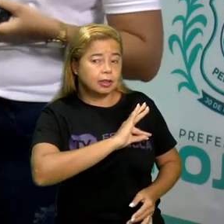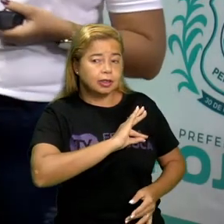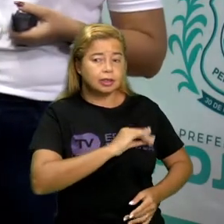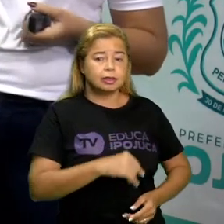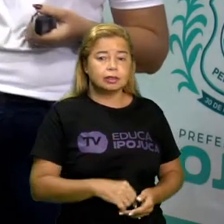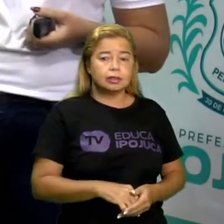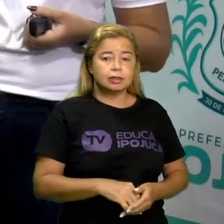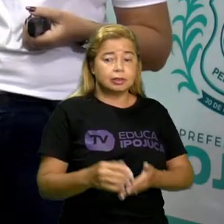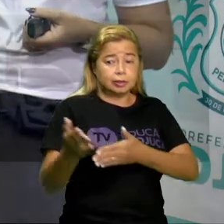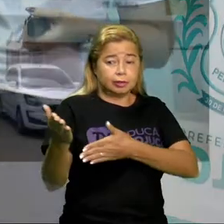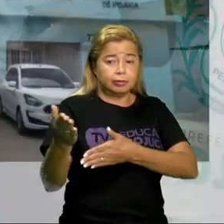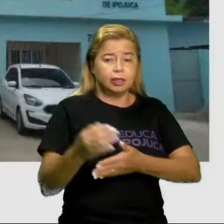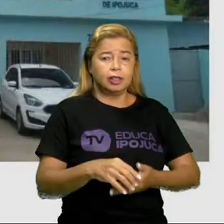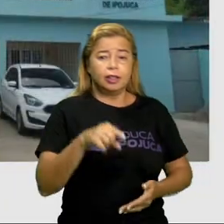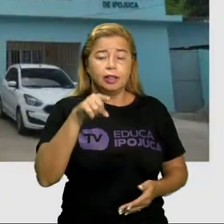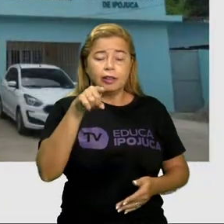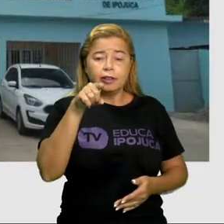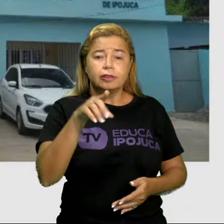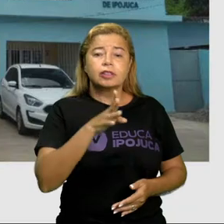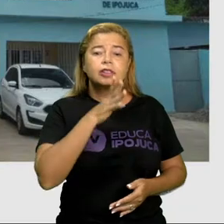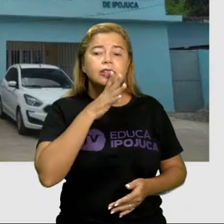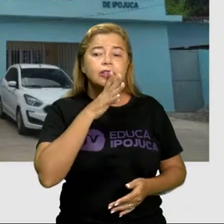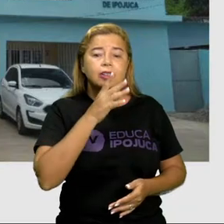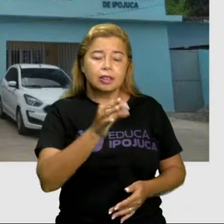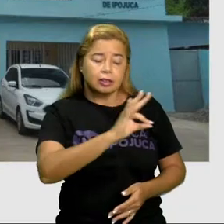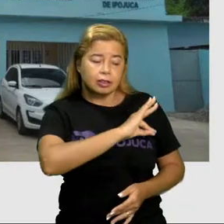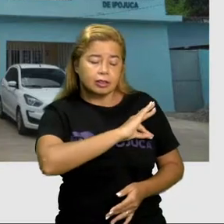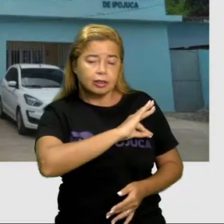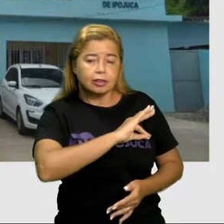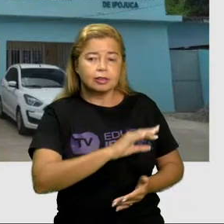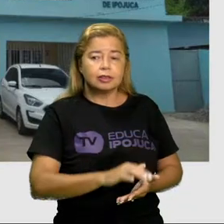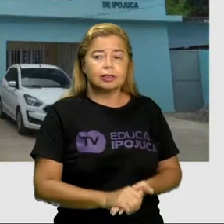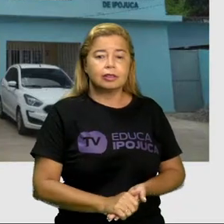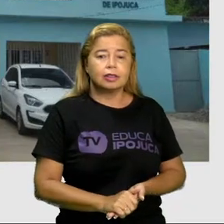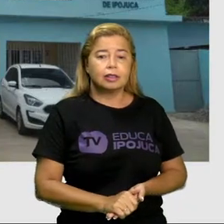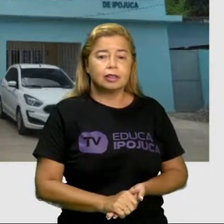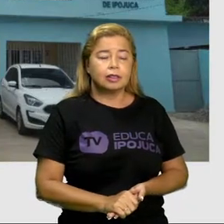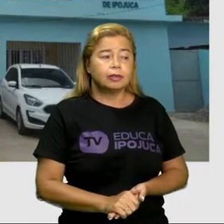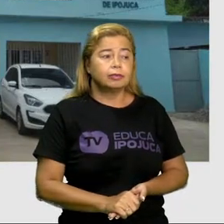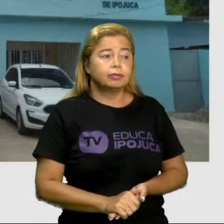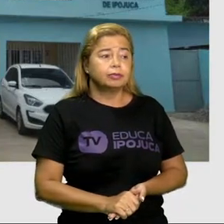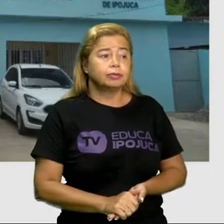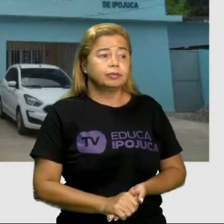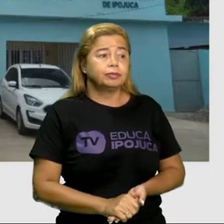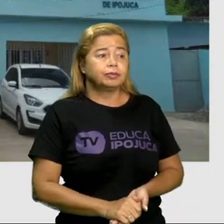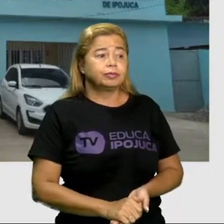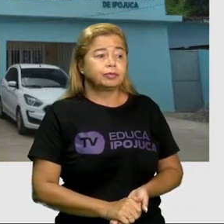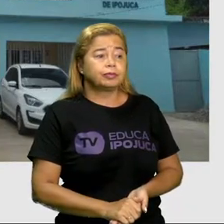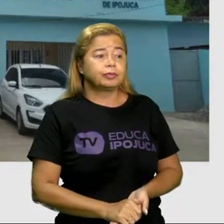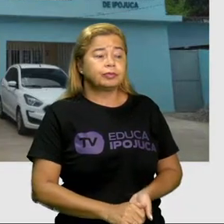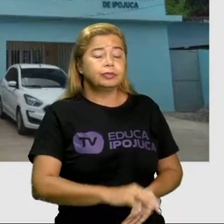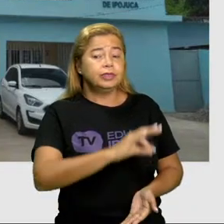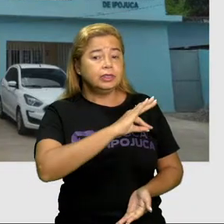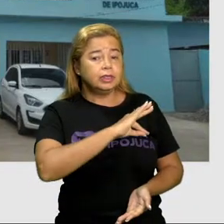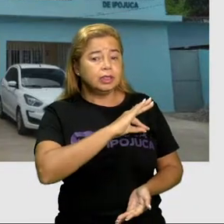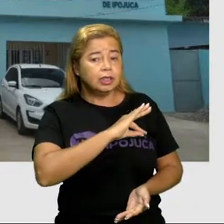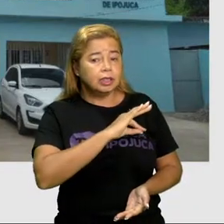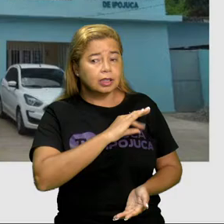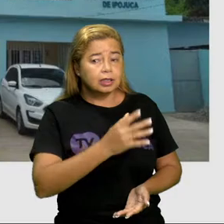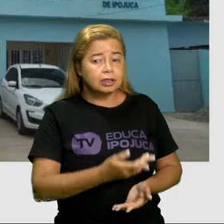sabe onde fica a Delegacia de Ipujuca? Vocês conhecem essa delegacia? Delegacia, ela é uma unidade